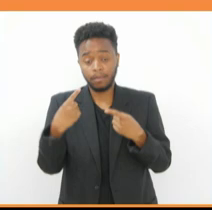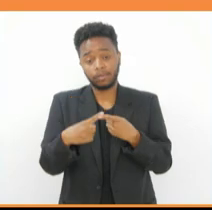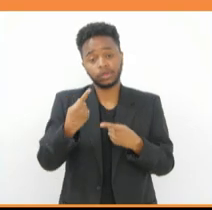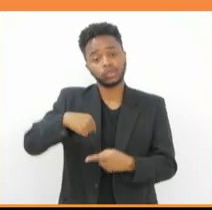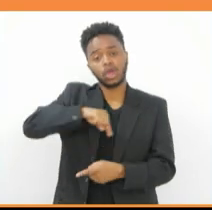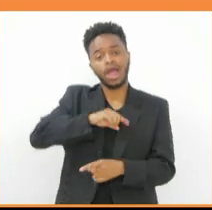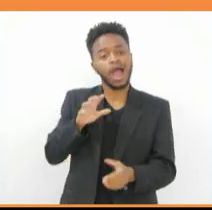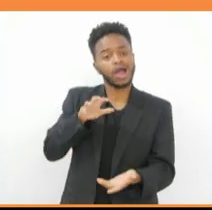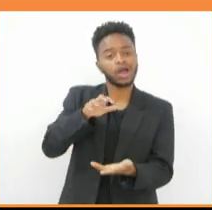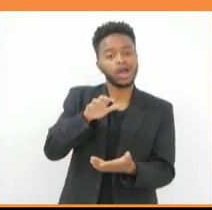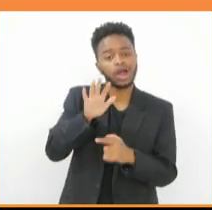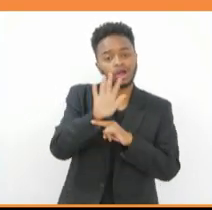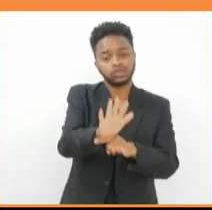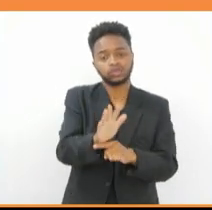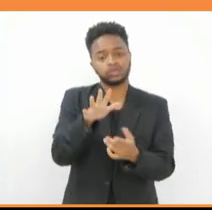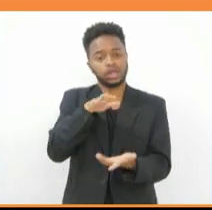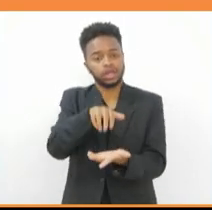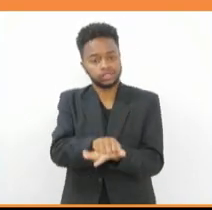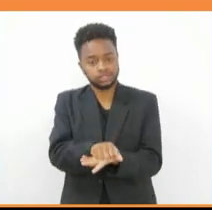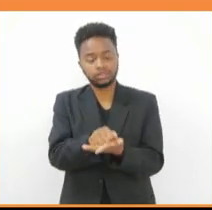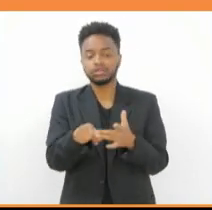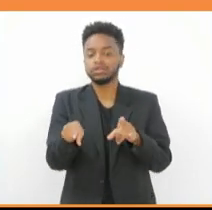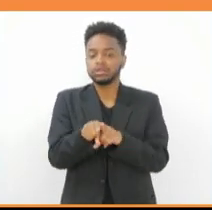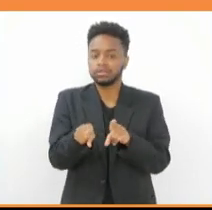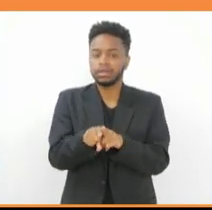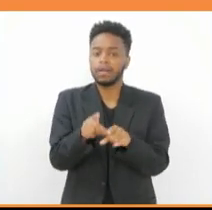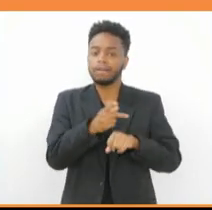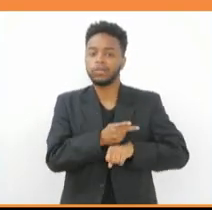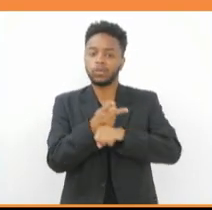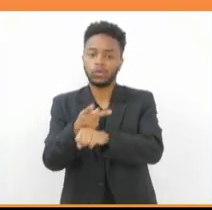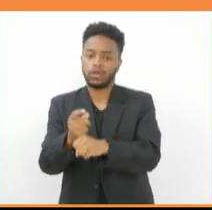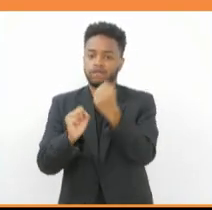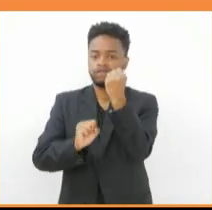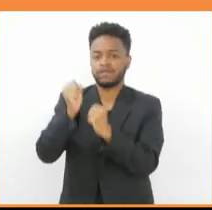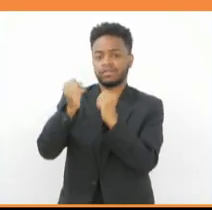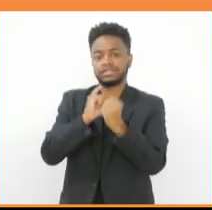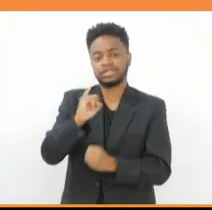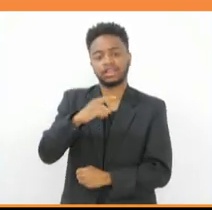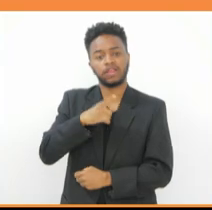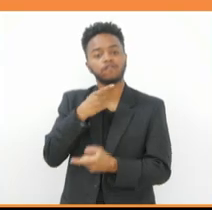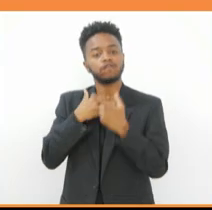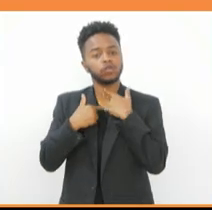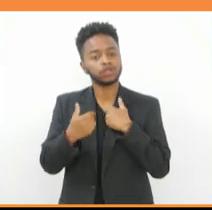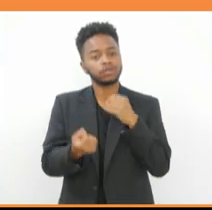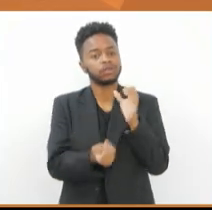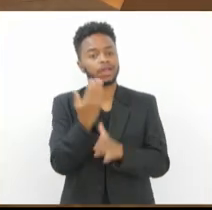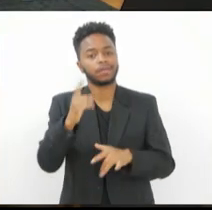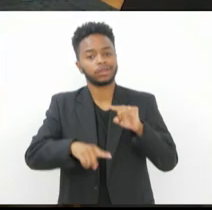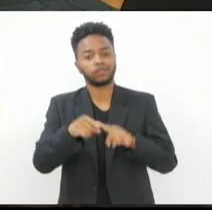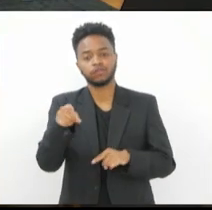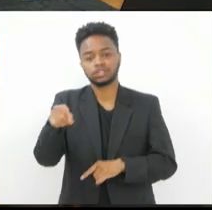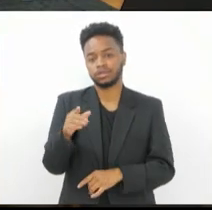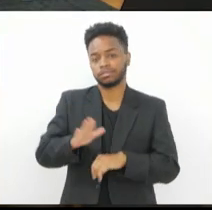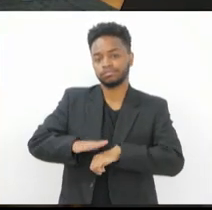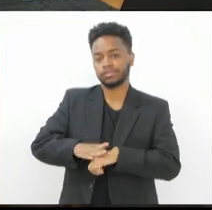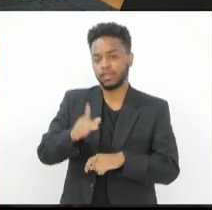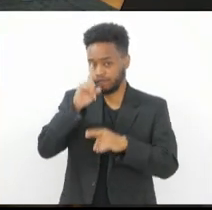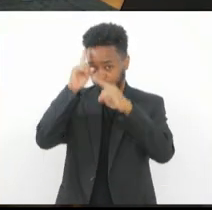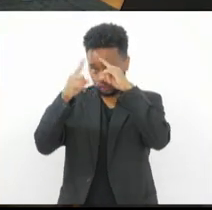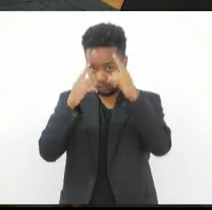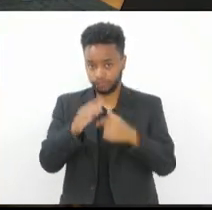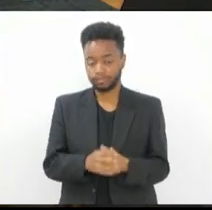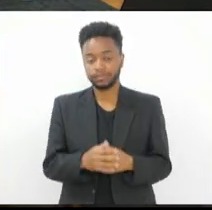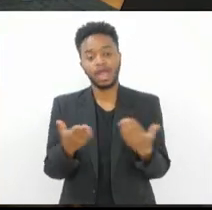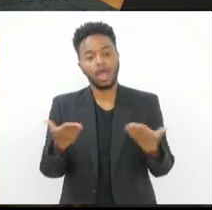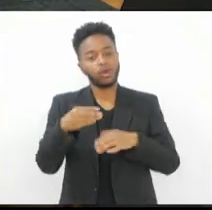a registrar a patente no teu nome, como também procurar uma indústria que tenha interesse em produzir o que você inventou. Vamos agora